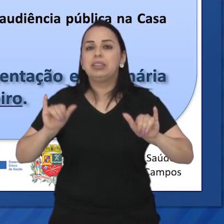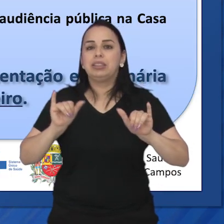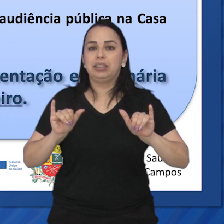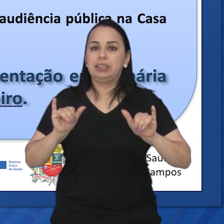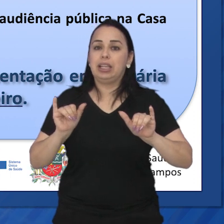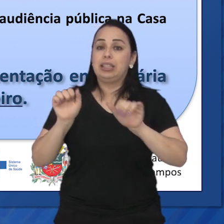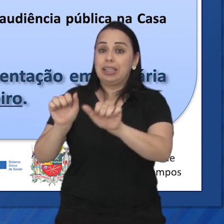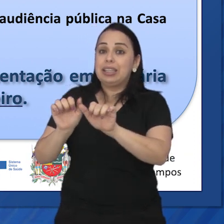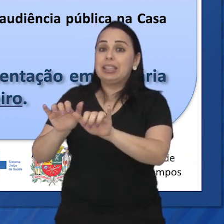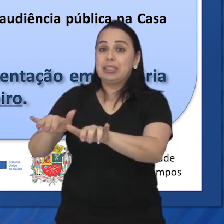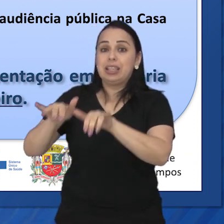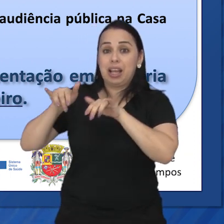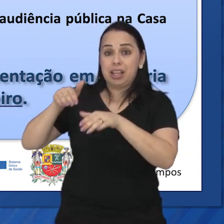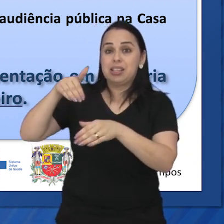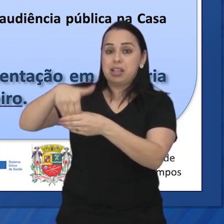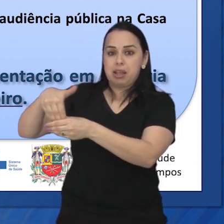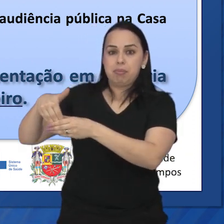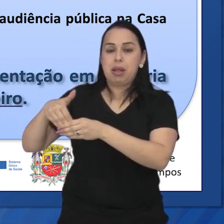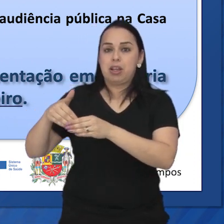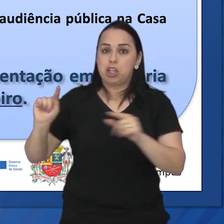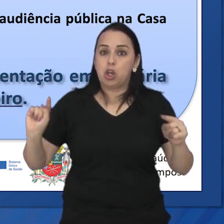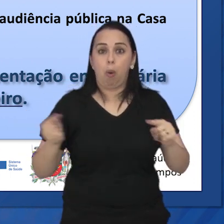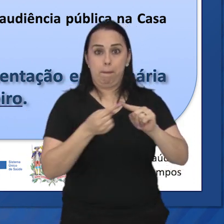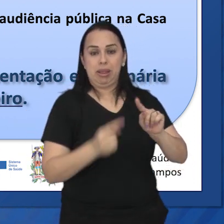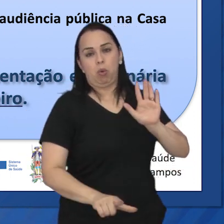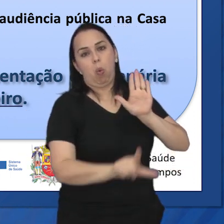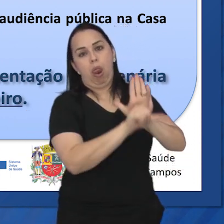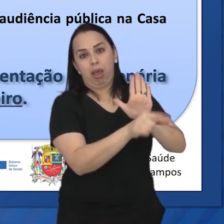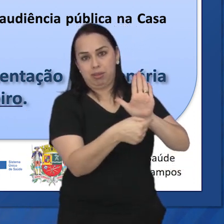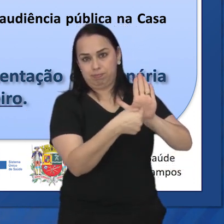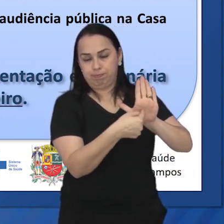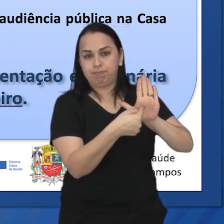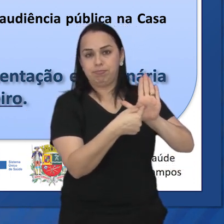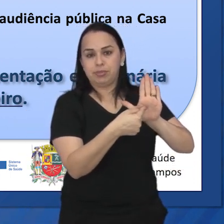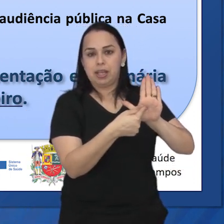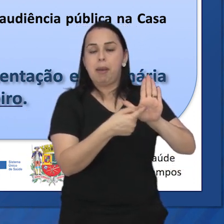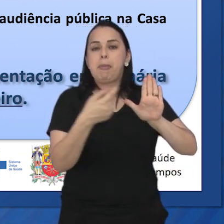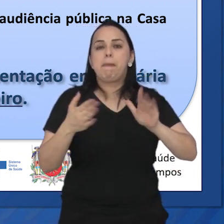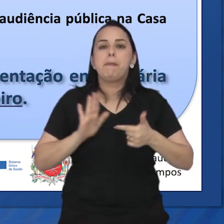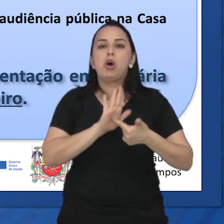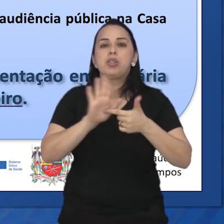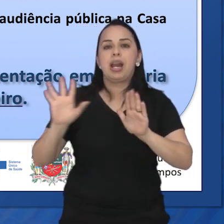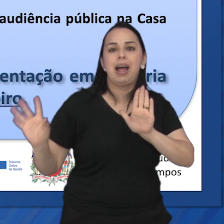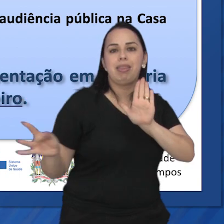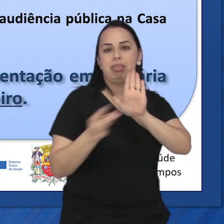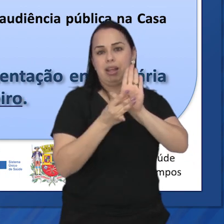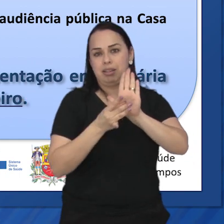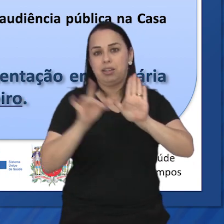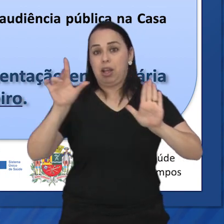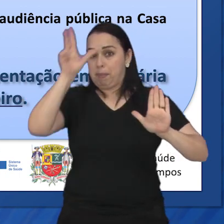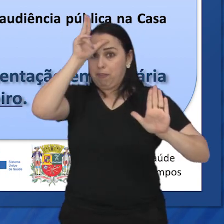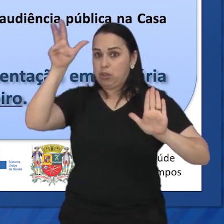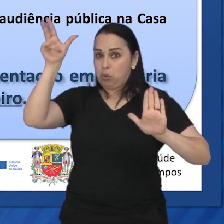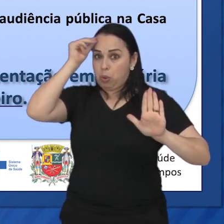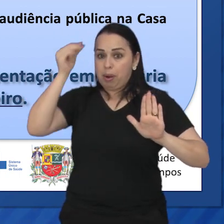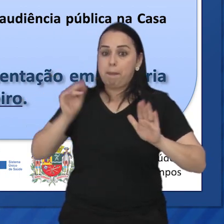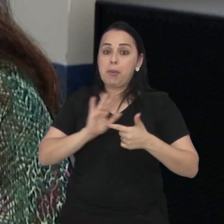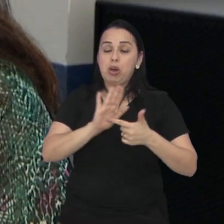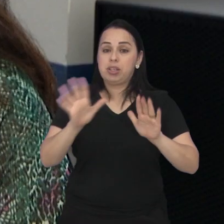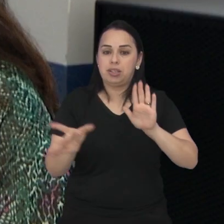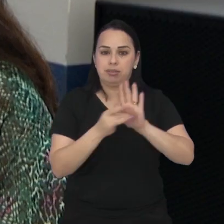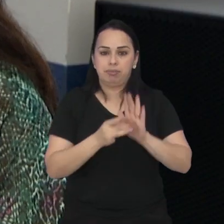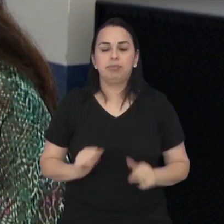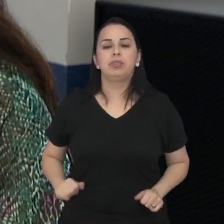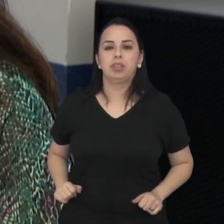dos números, através de audiência, é exigida pela legislação, para dar transparência às ações do poder público.